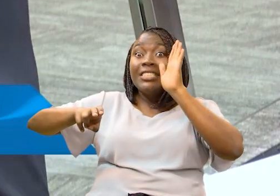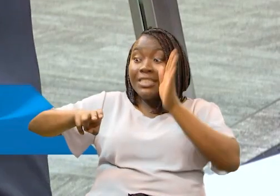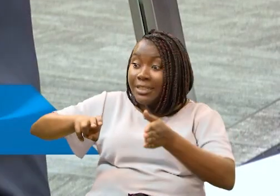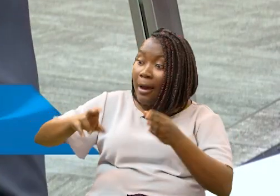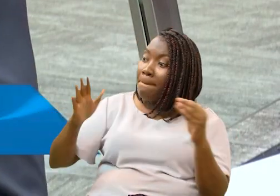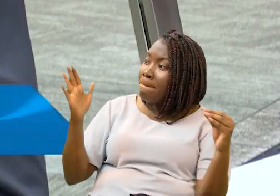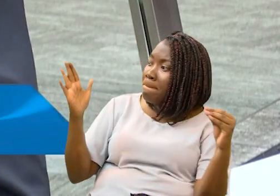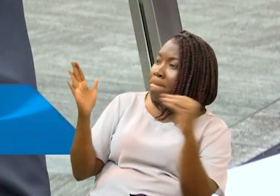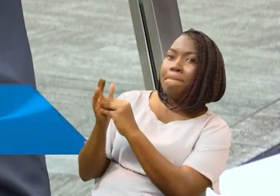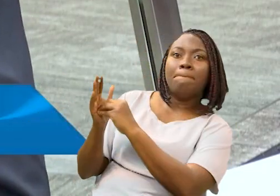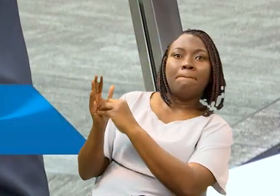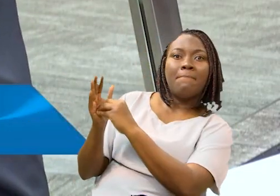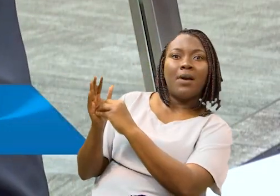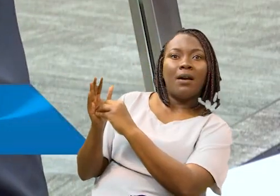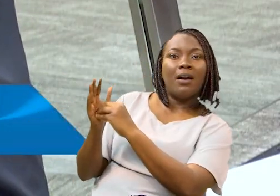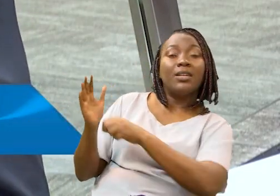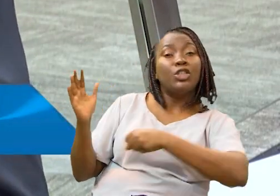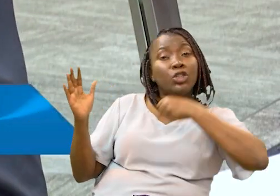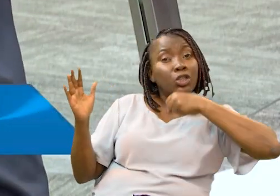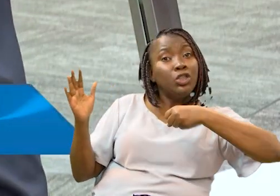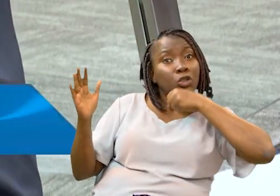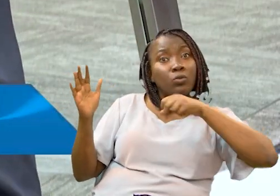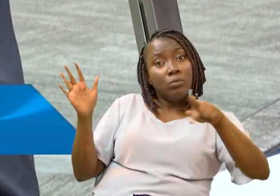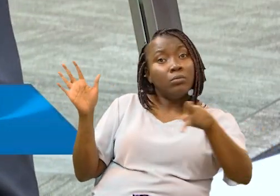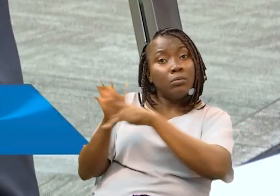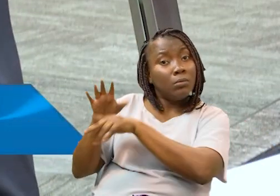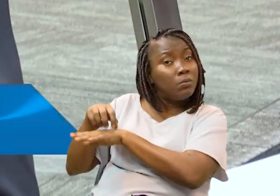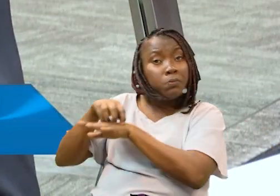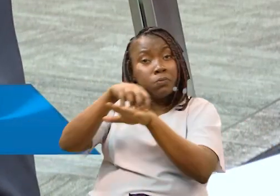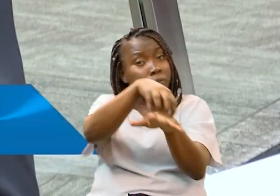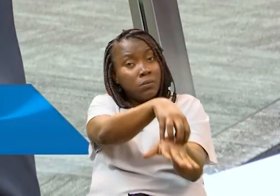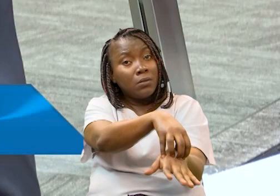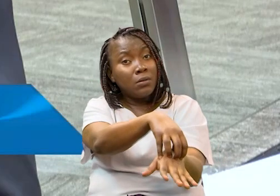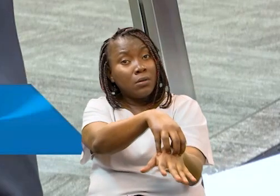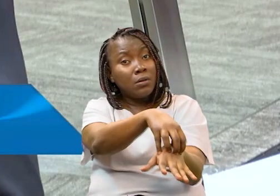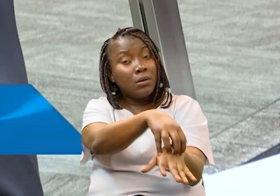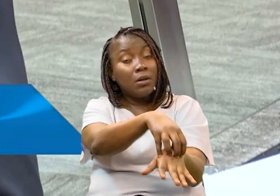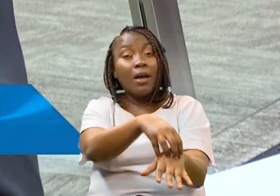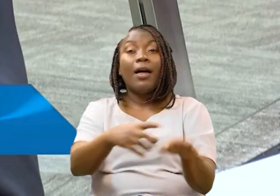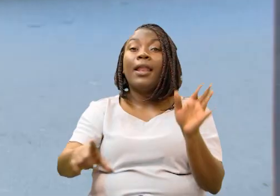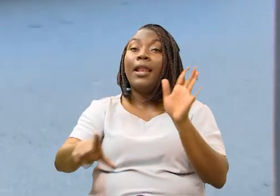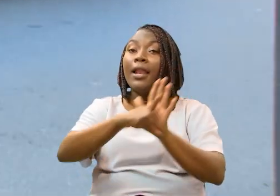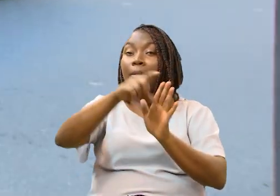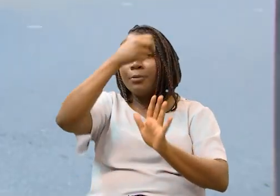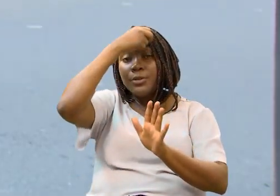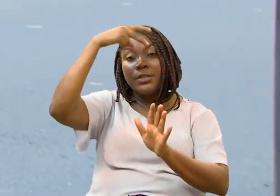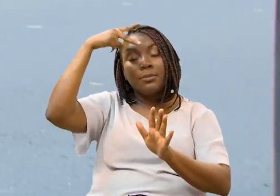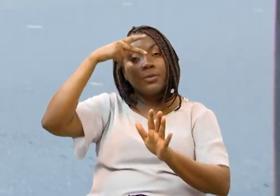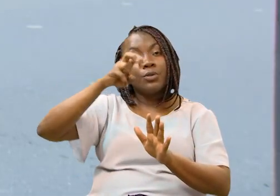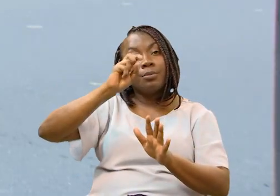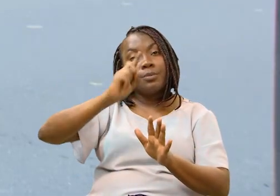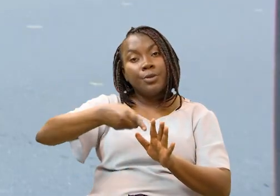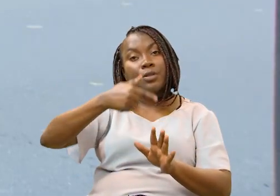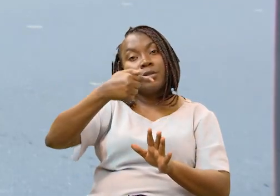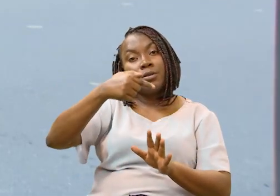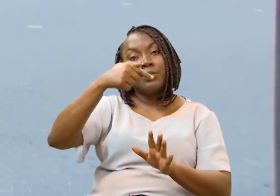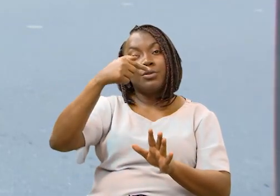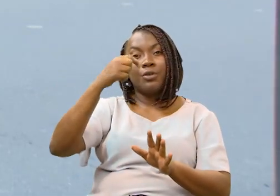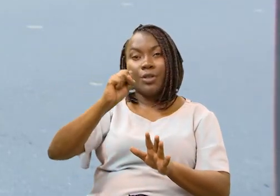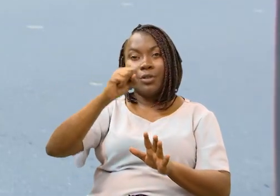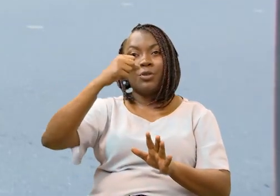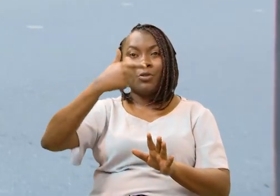assentos que já estão demarcados para que os idosos possam viajar com tranquilidade. A Lei Municipal 5